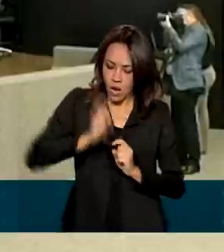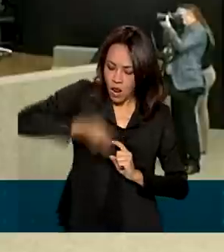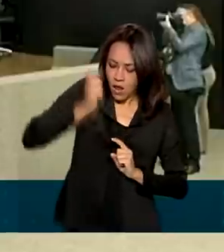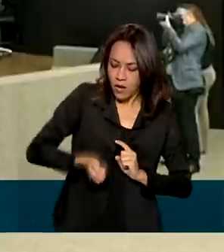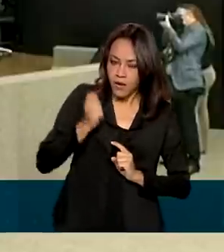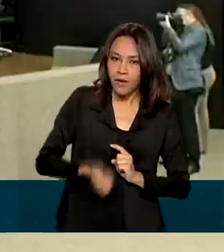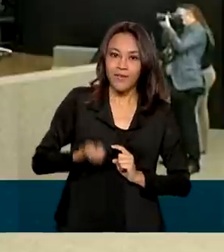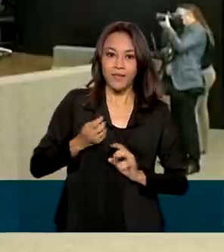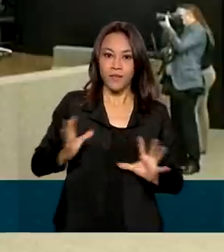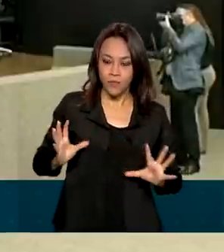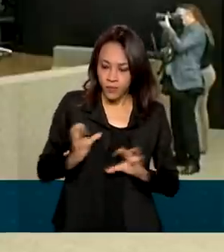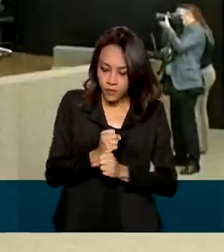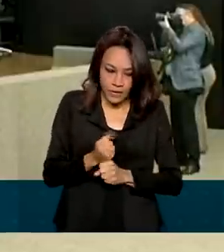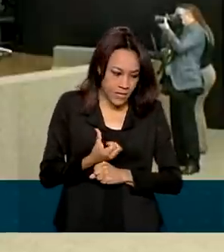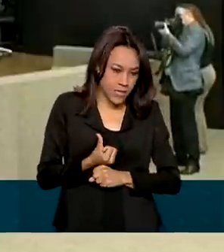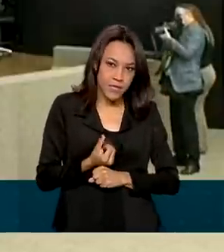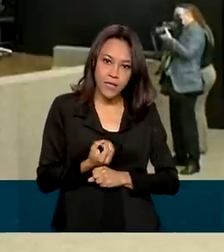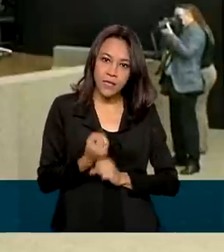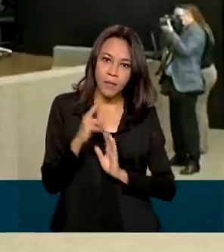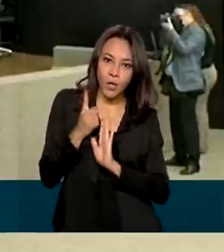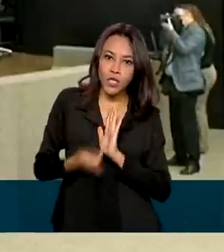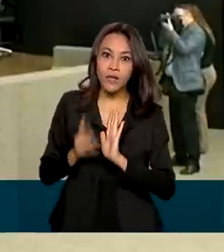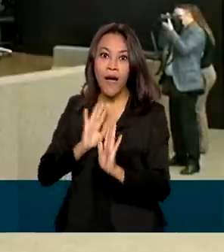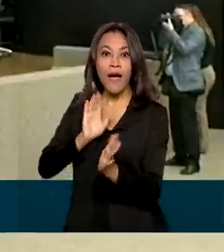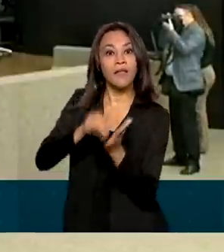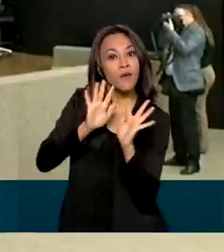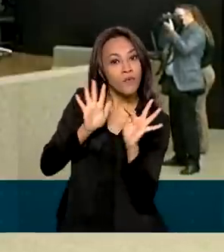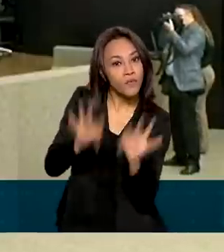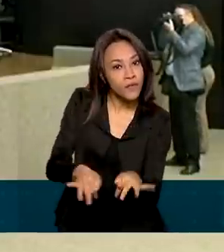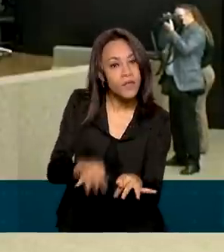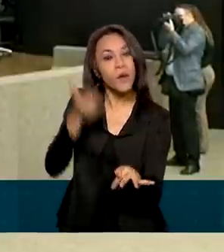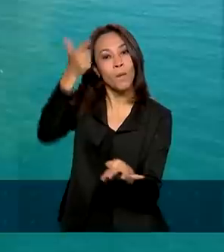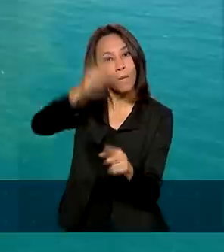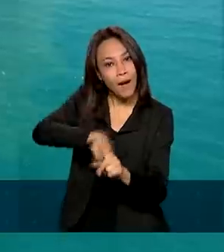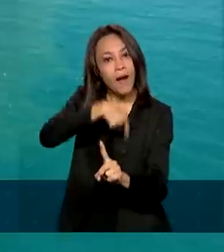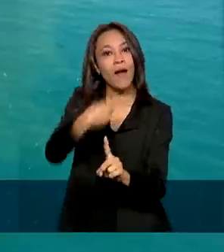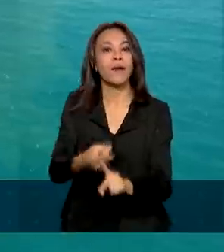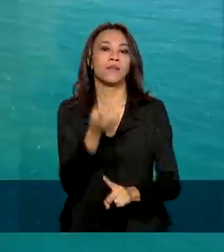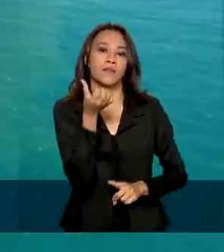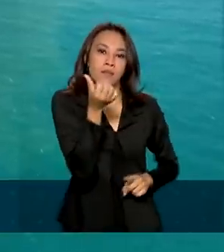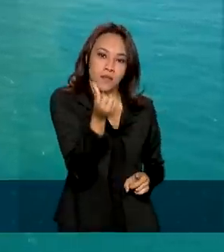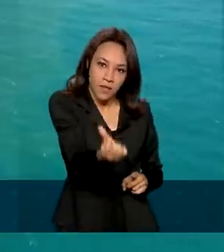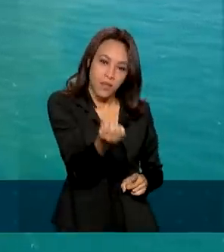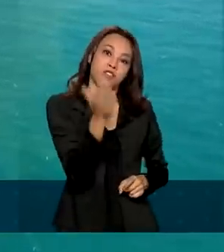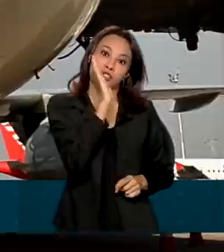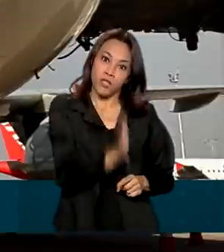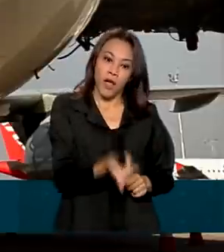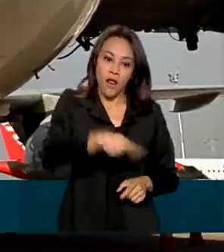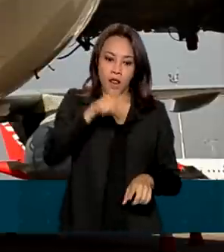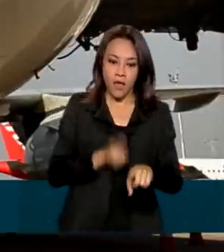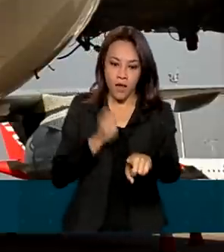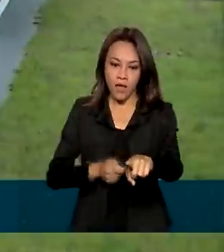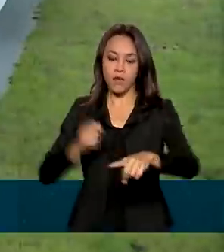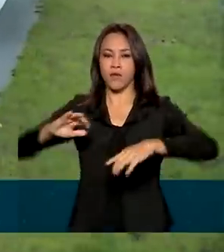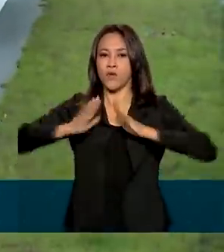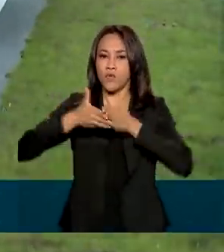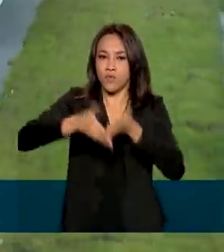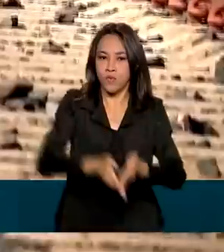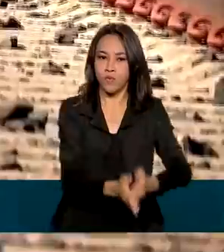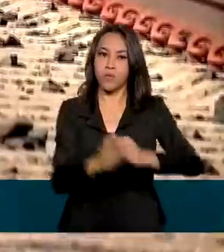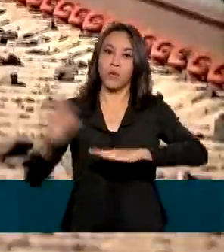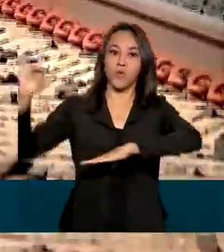60 projetos e até o fim do ano estão previstos outros seis. Foram leiloados portos, aeroportos,